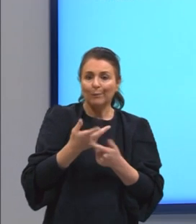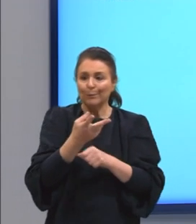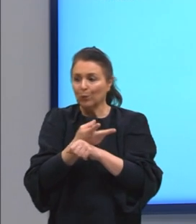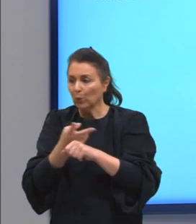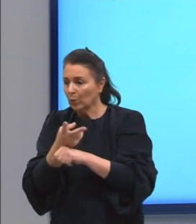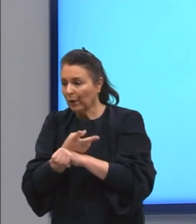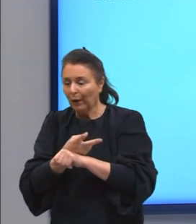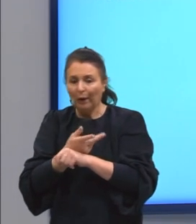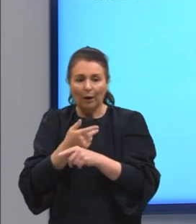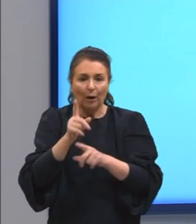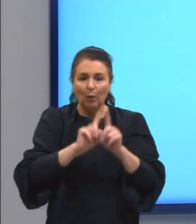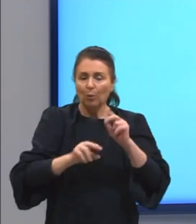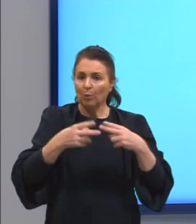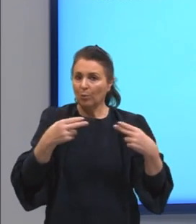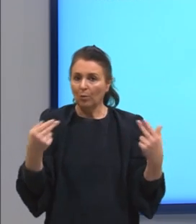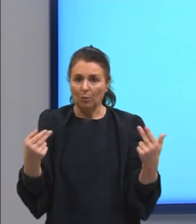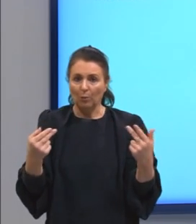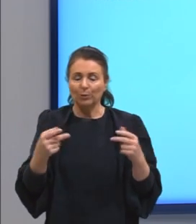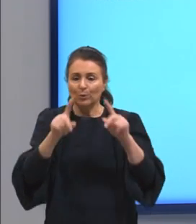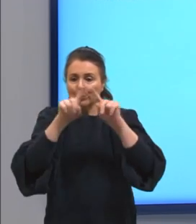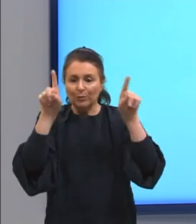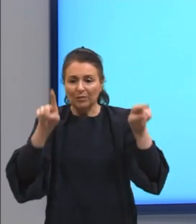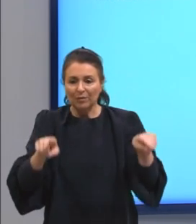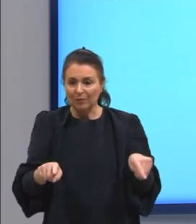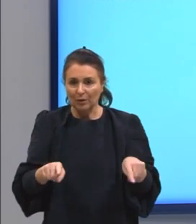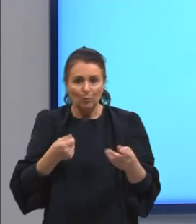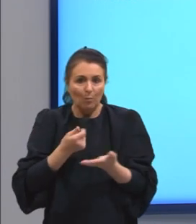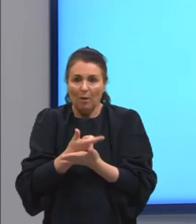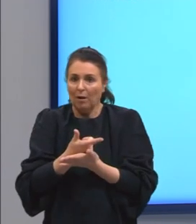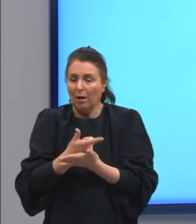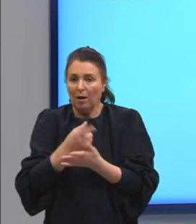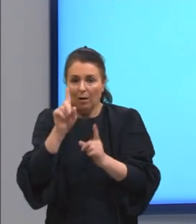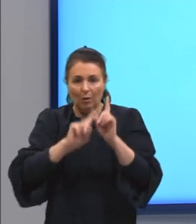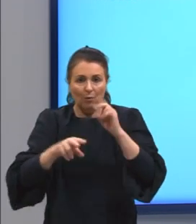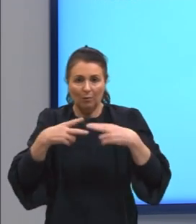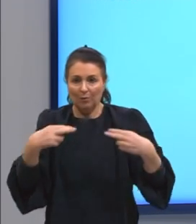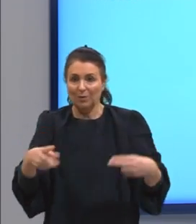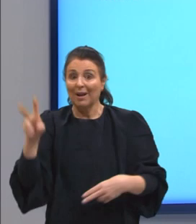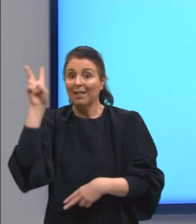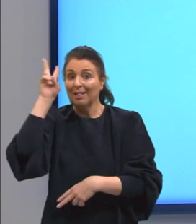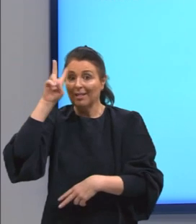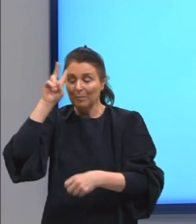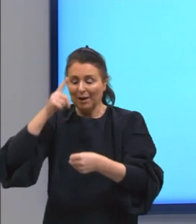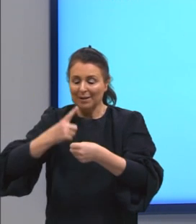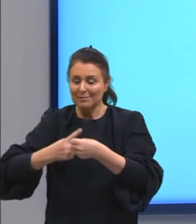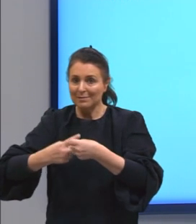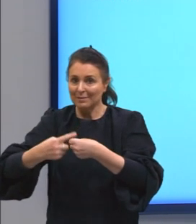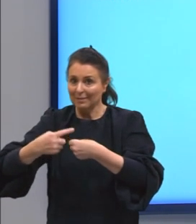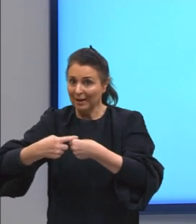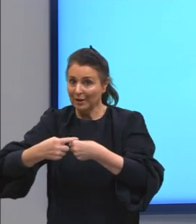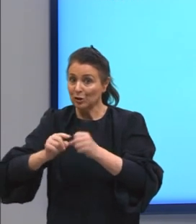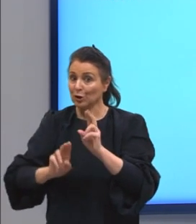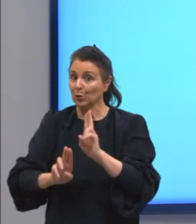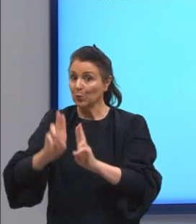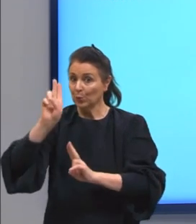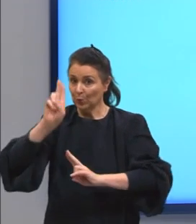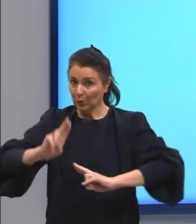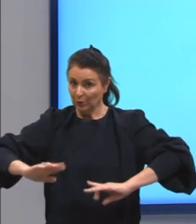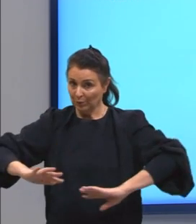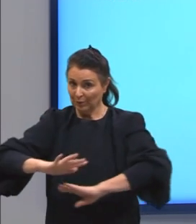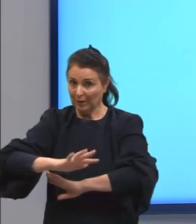algum serviço, né, ter ali, pagar alguma conta, enfim. Então, lembra, cidade é a parte urbana, tá,